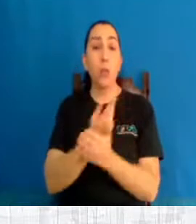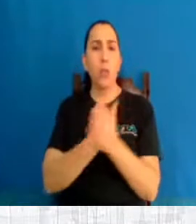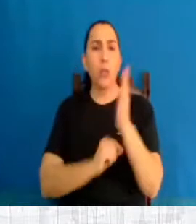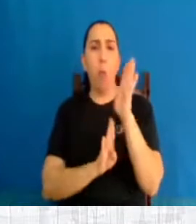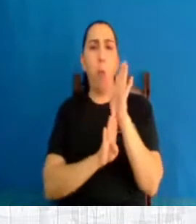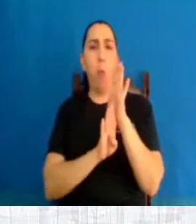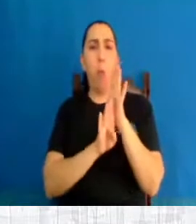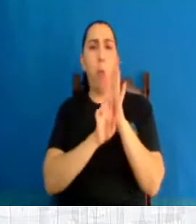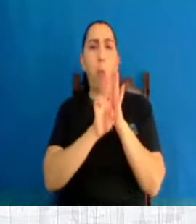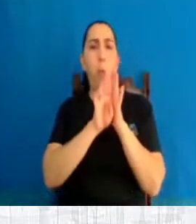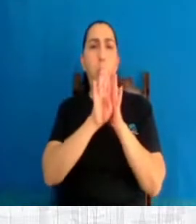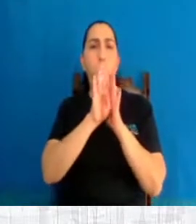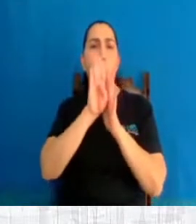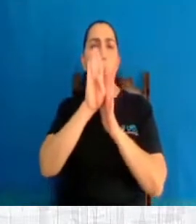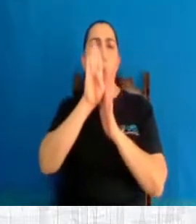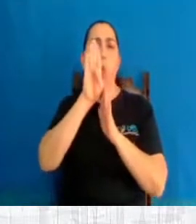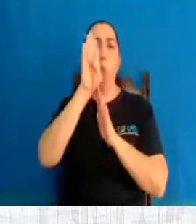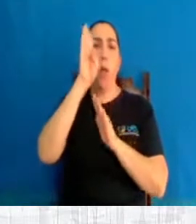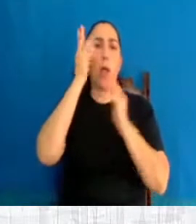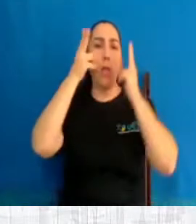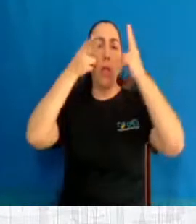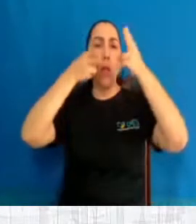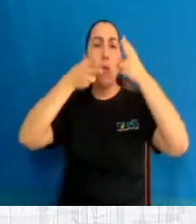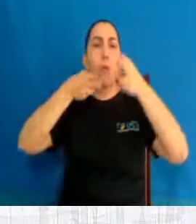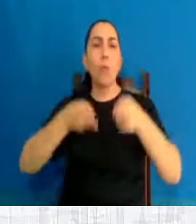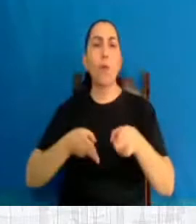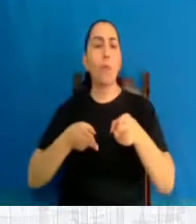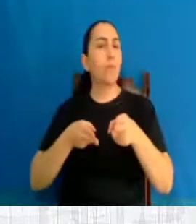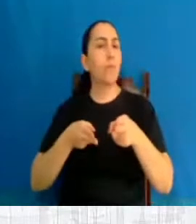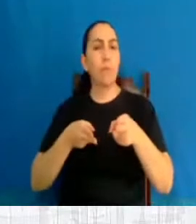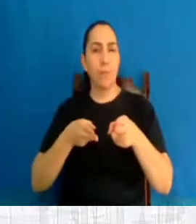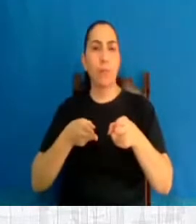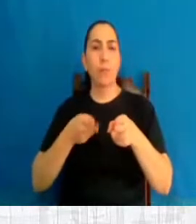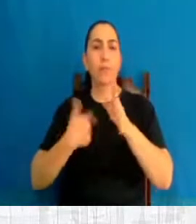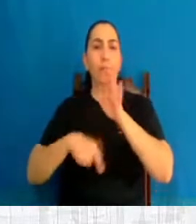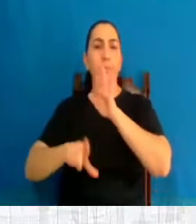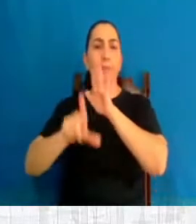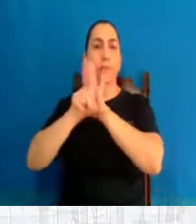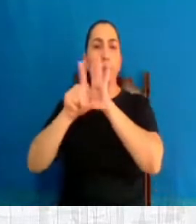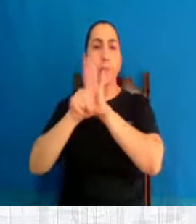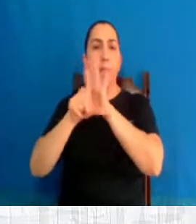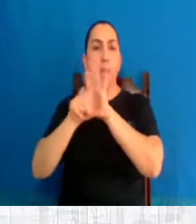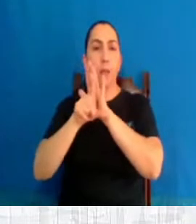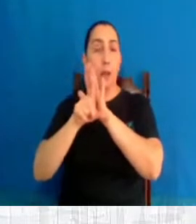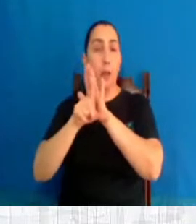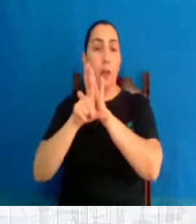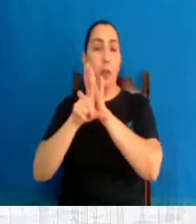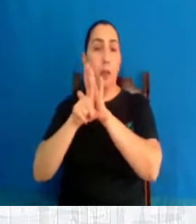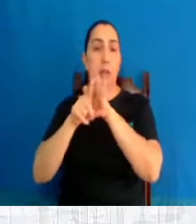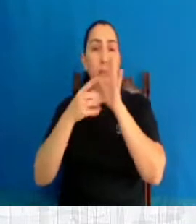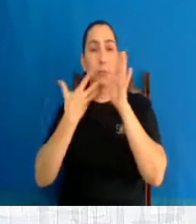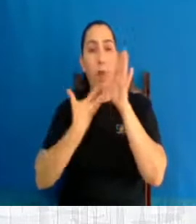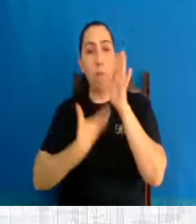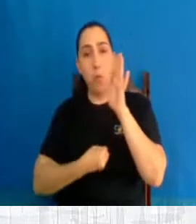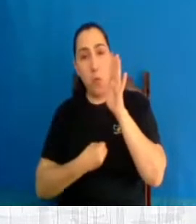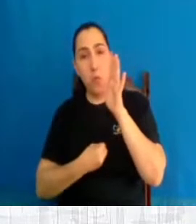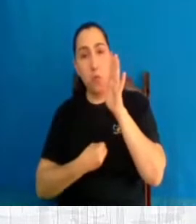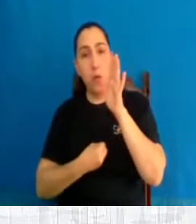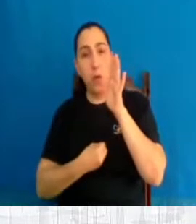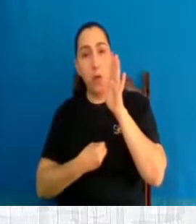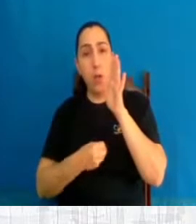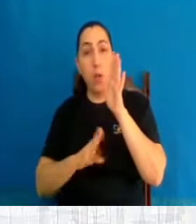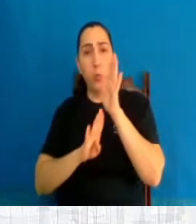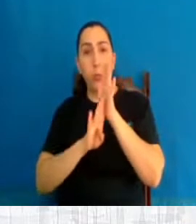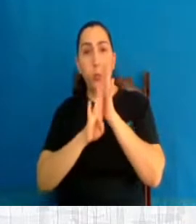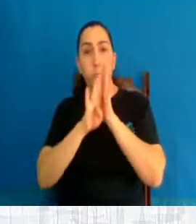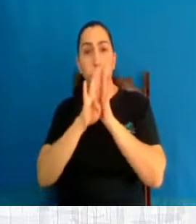o câncer de mama aumenta no mesmo nível do gráfico da legalização do aborto. Do número, quanto mais o número de abortos aumenta, mais o câncer